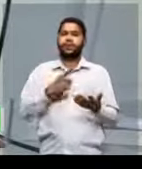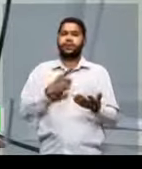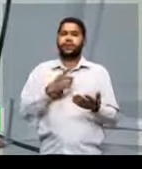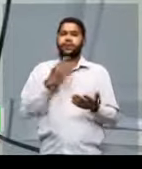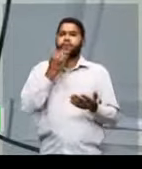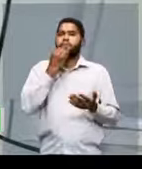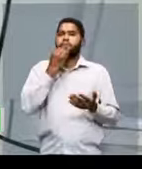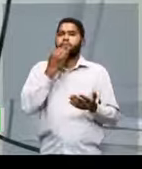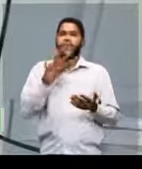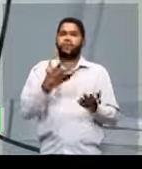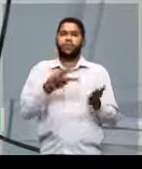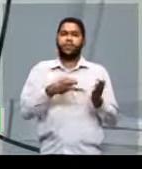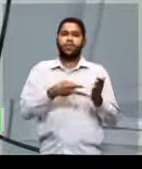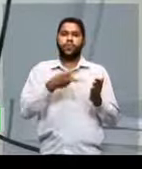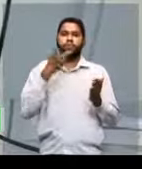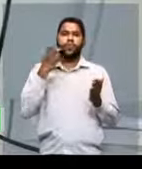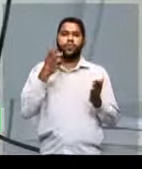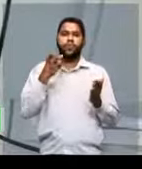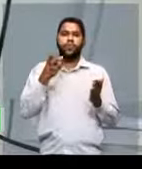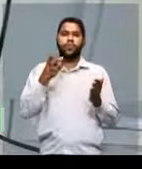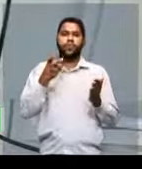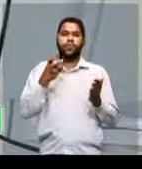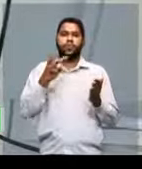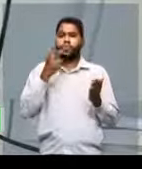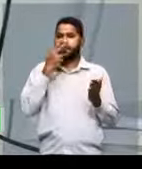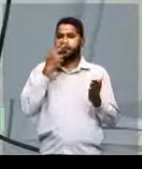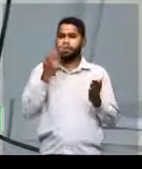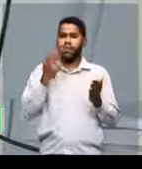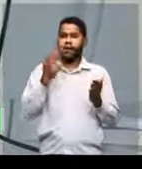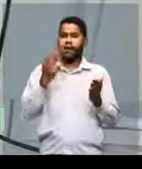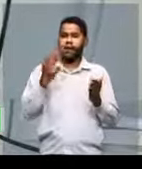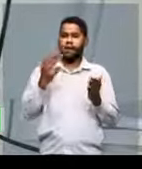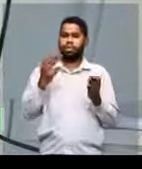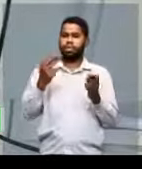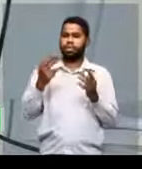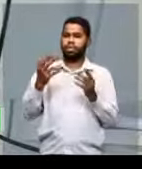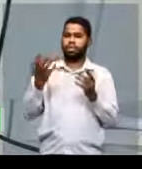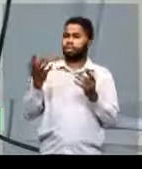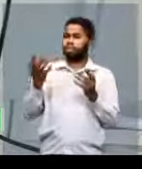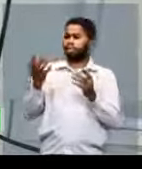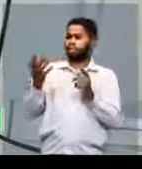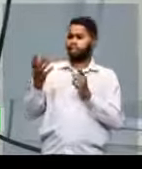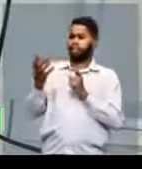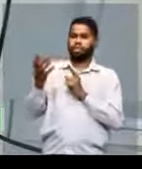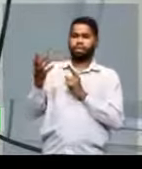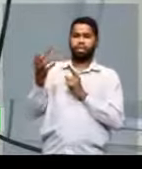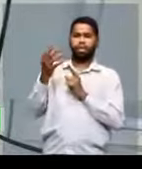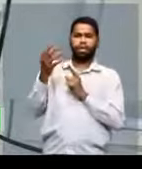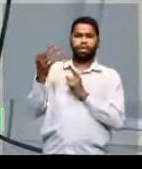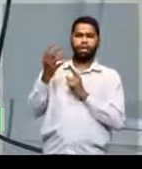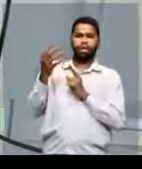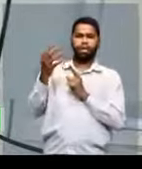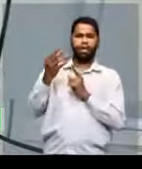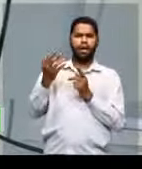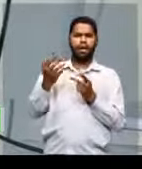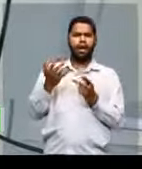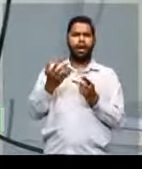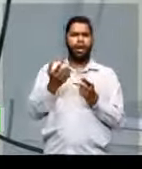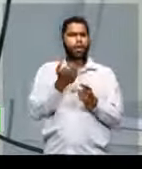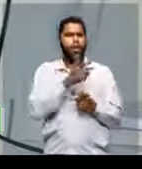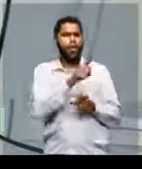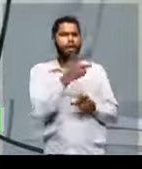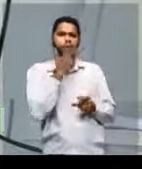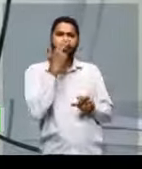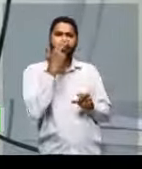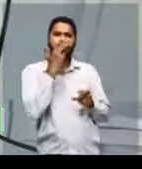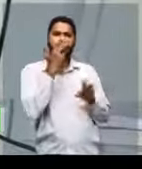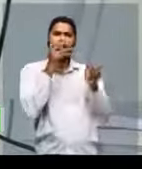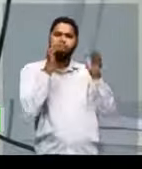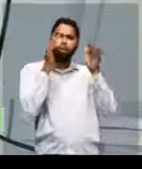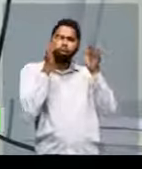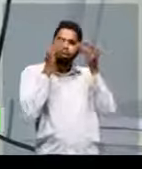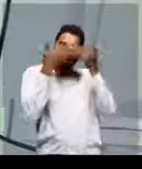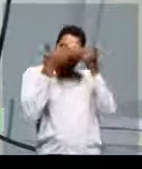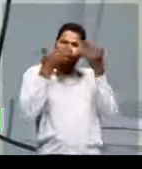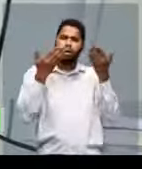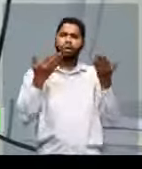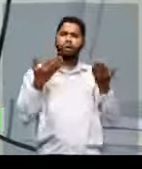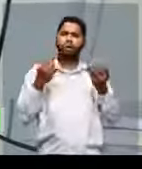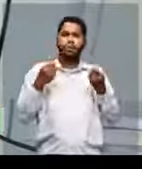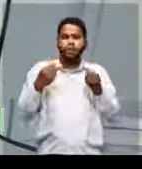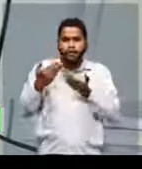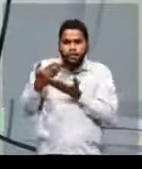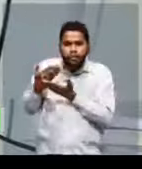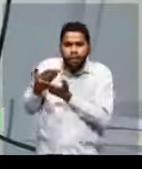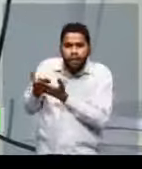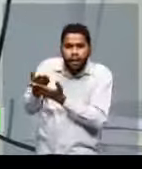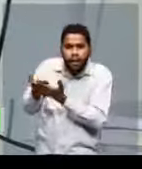interpretação de texto estando alienado das coisas, não conhecendo o mundo, não conhecendo as outras disciplinas, não estudando as